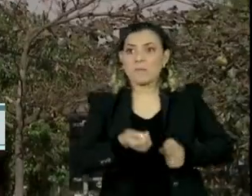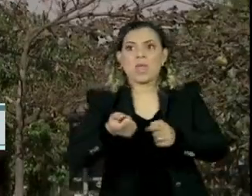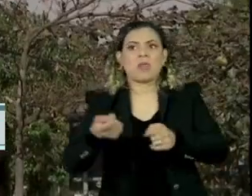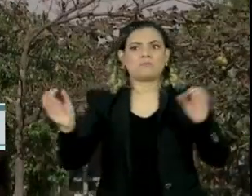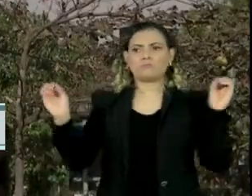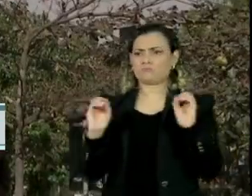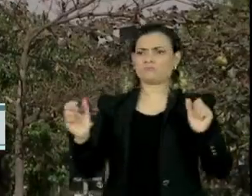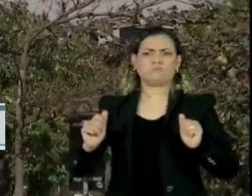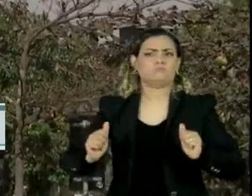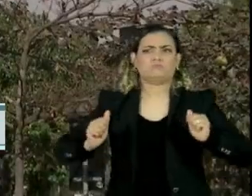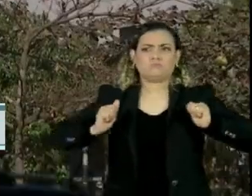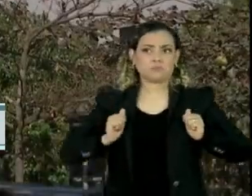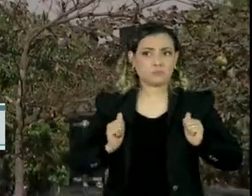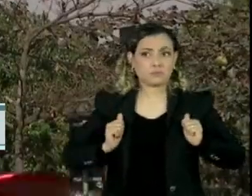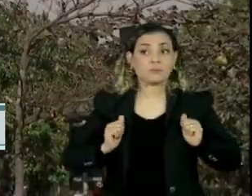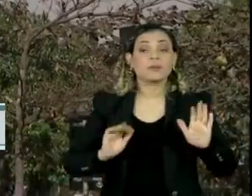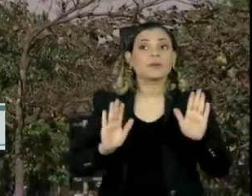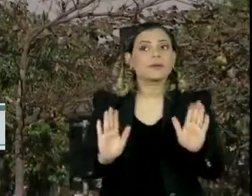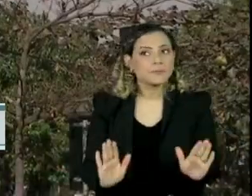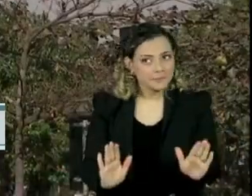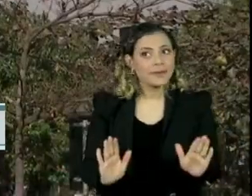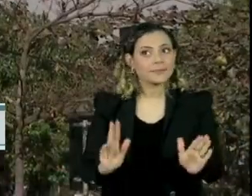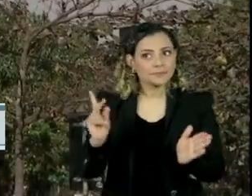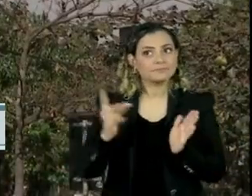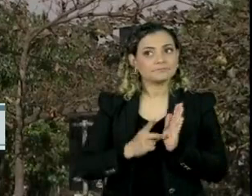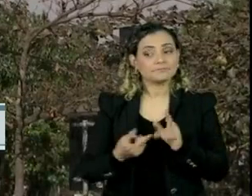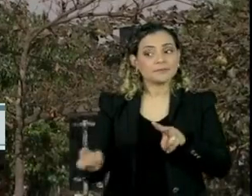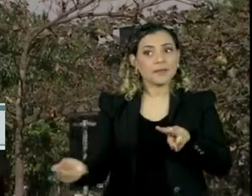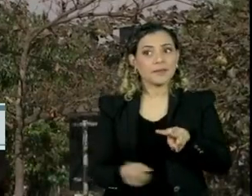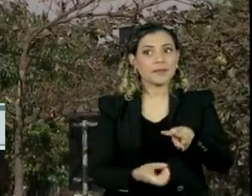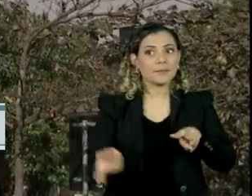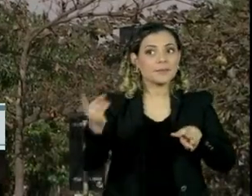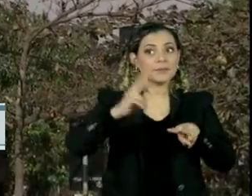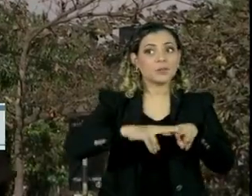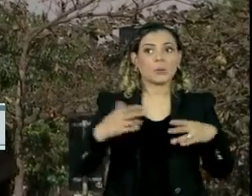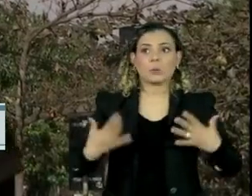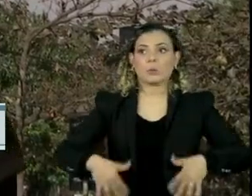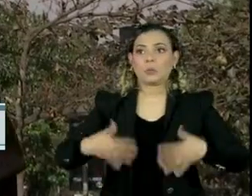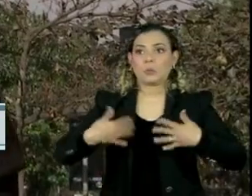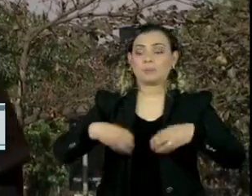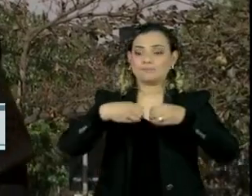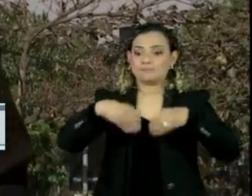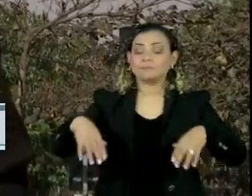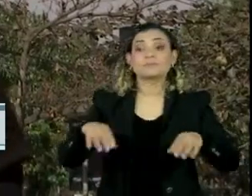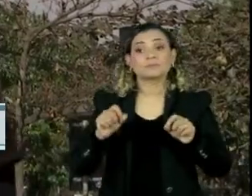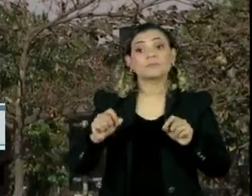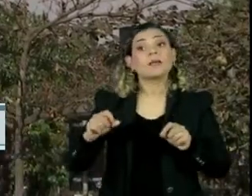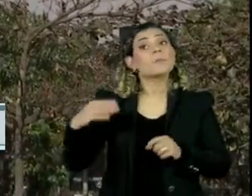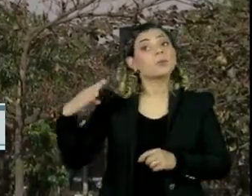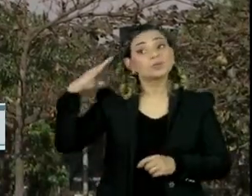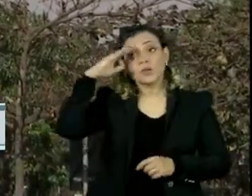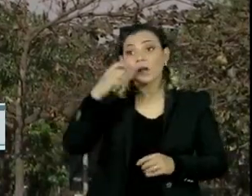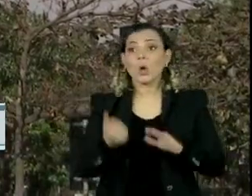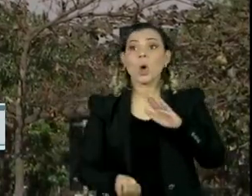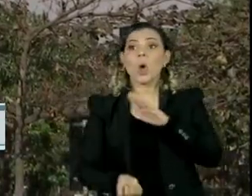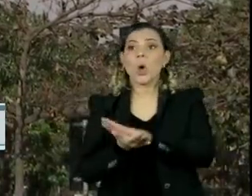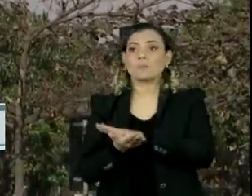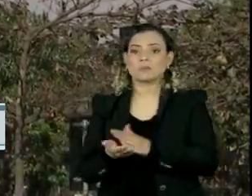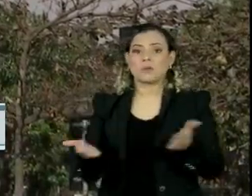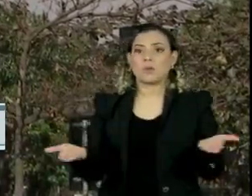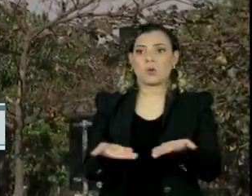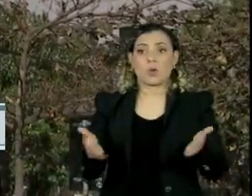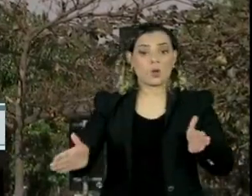Além de arranhar a relação com esse eleitorado, essa prisão também prejudica o discurso bolsonarista de que não há corrupção no atual